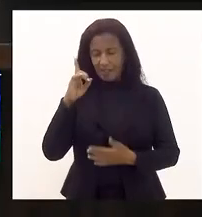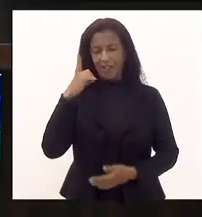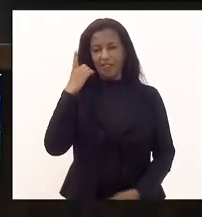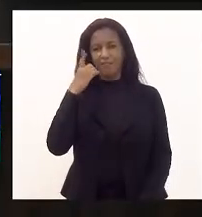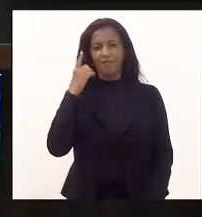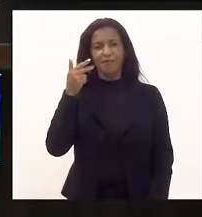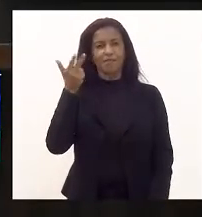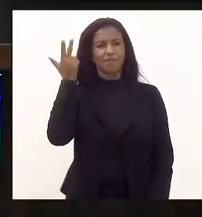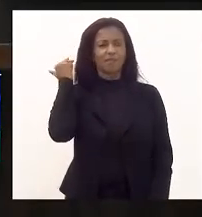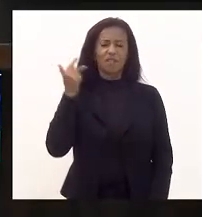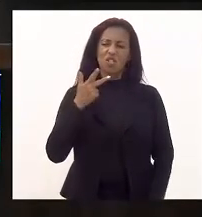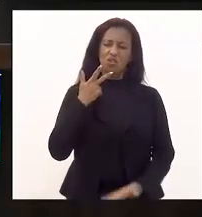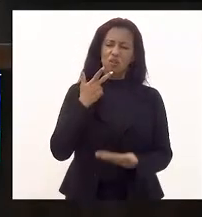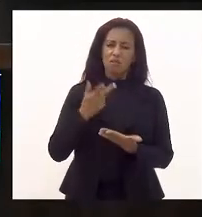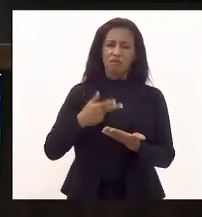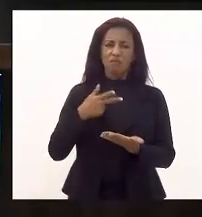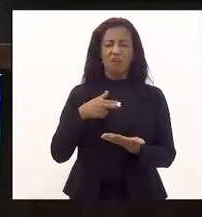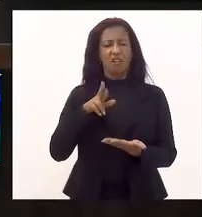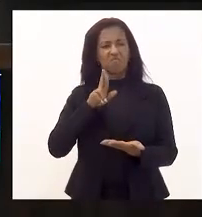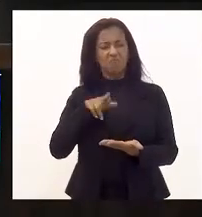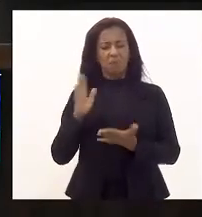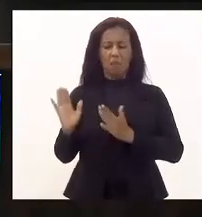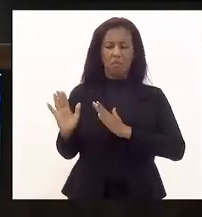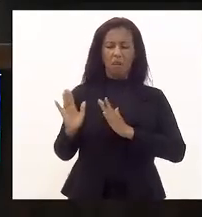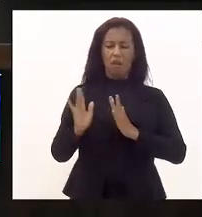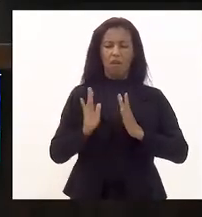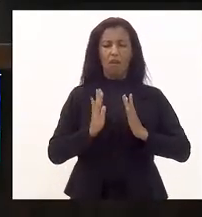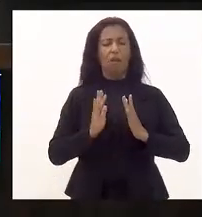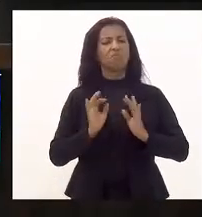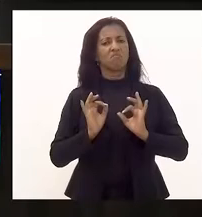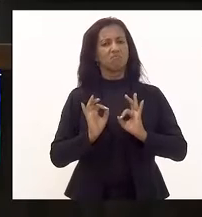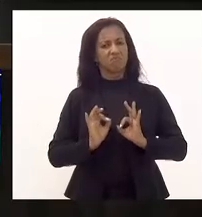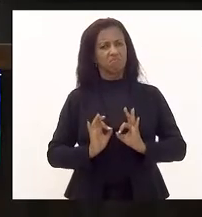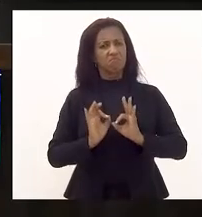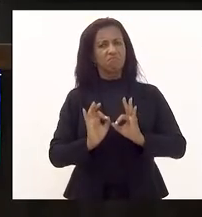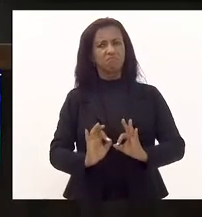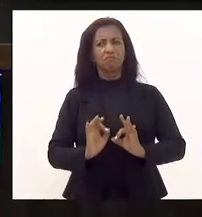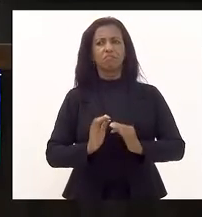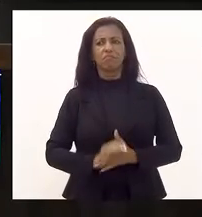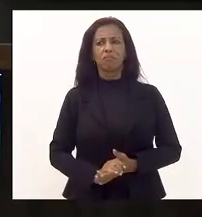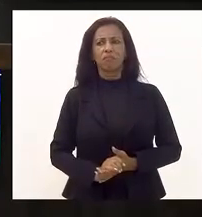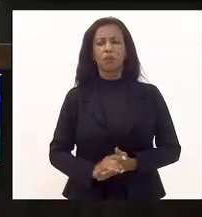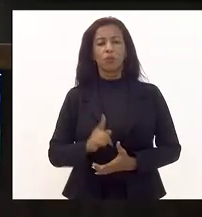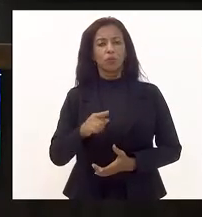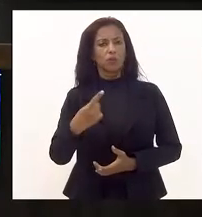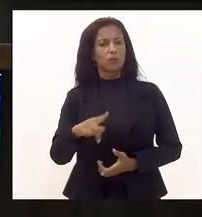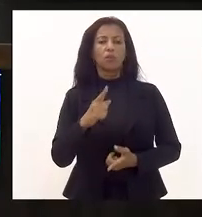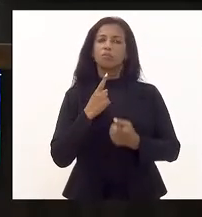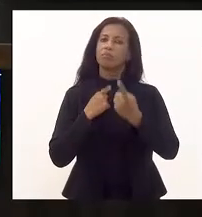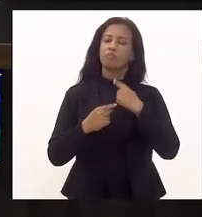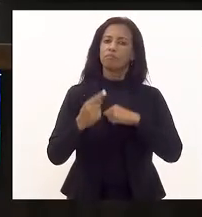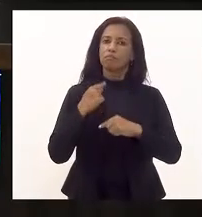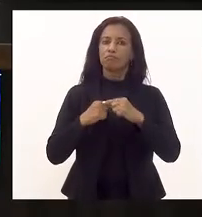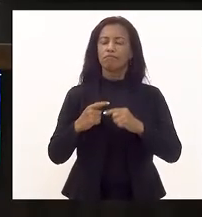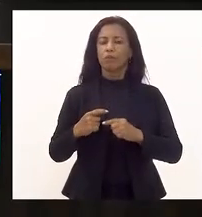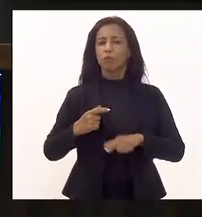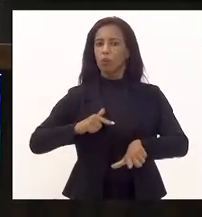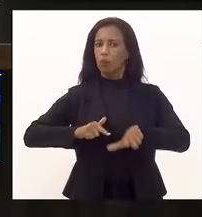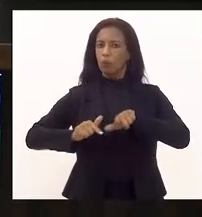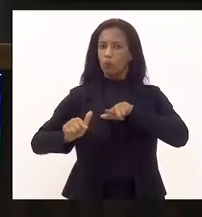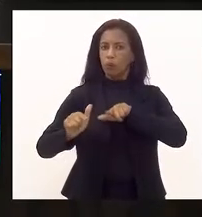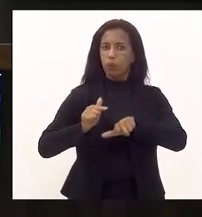Coelho. A sua fala sempre recorrente em que o seu desejo e a sua luta